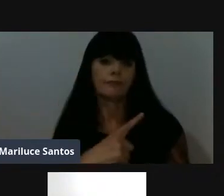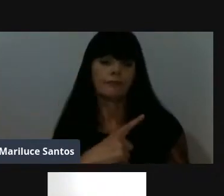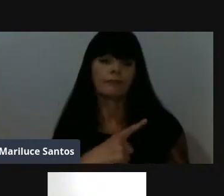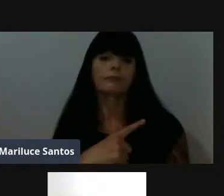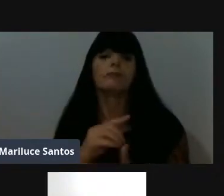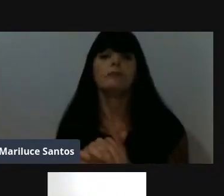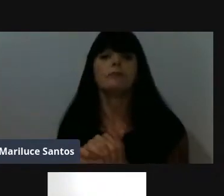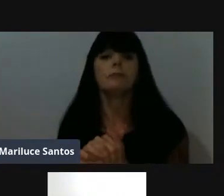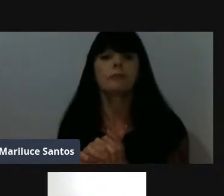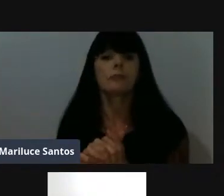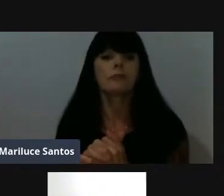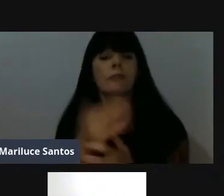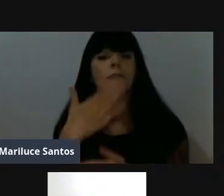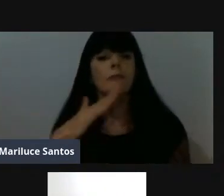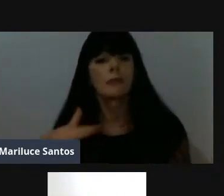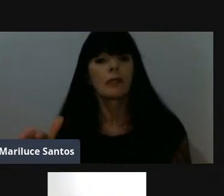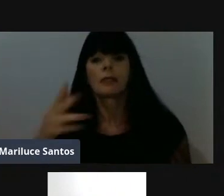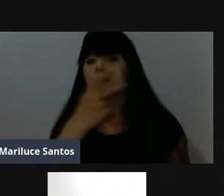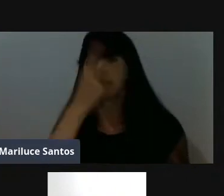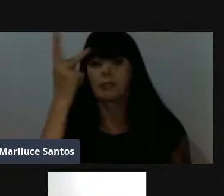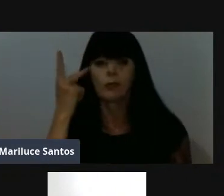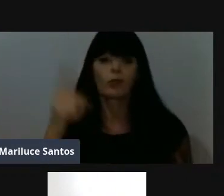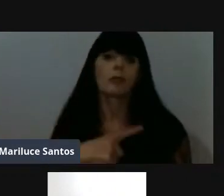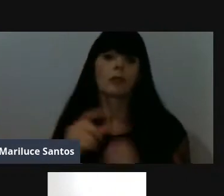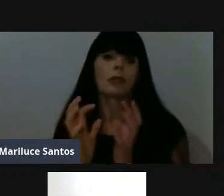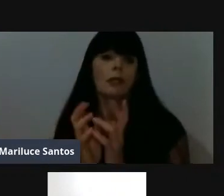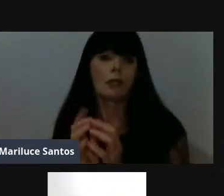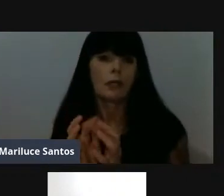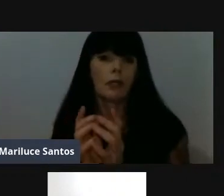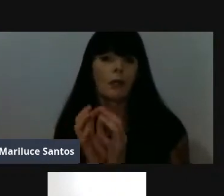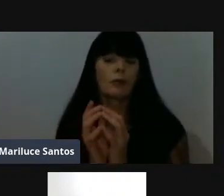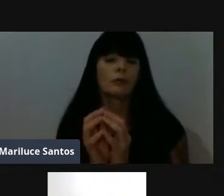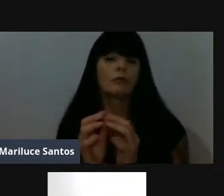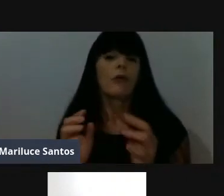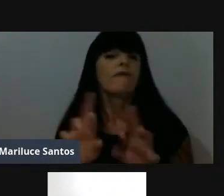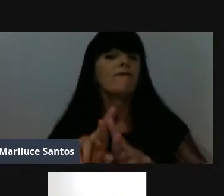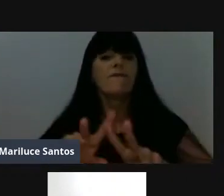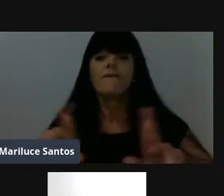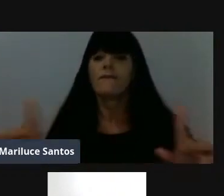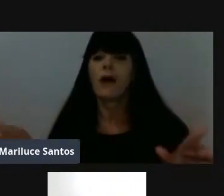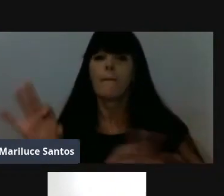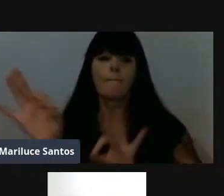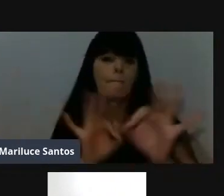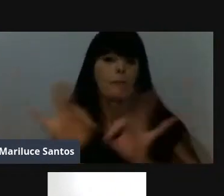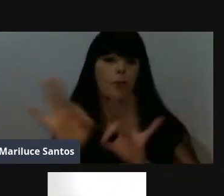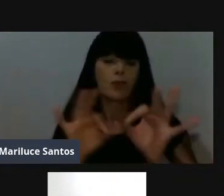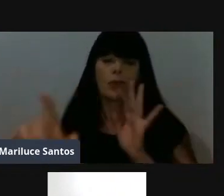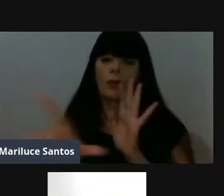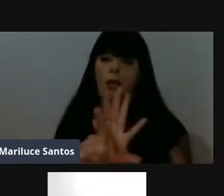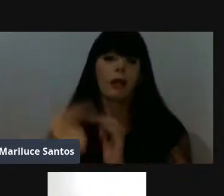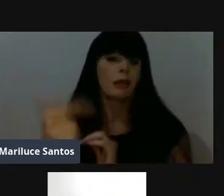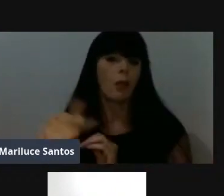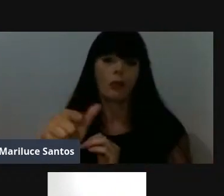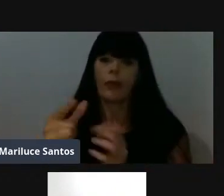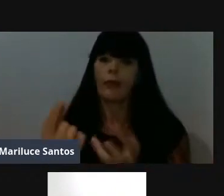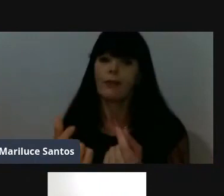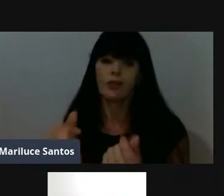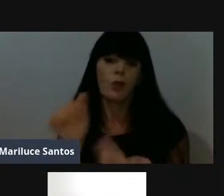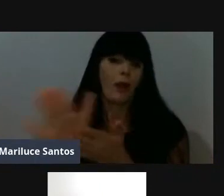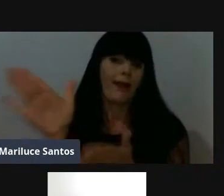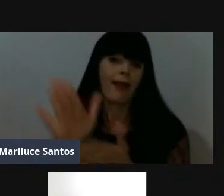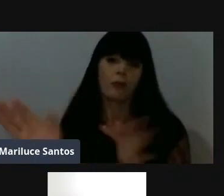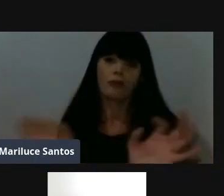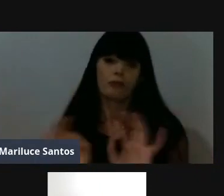é eu posso dizer, às crianças, às pessoas que têm autismo, então, vários projetos de lei que não geram custa para o município, então, o